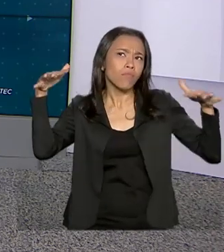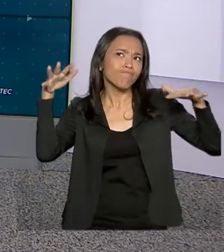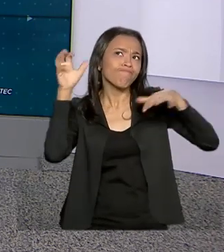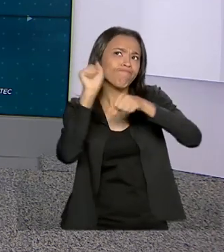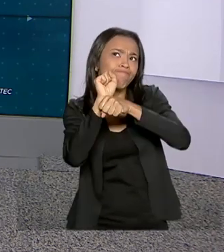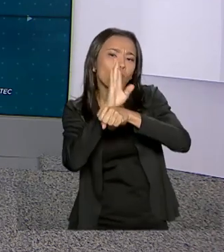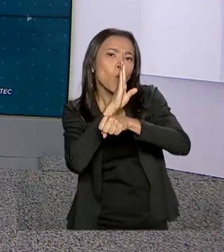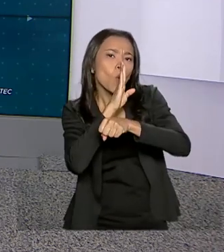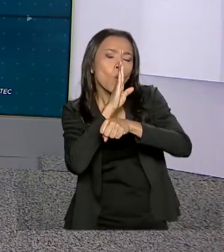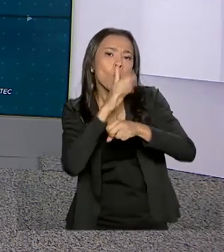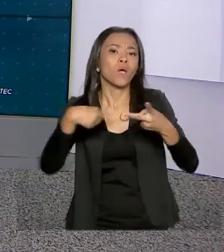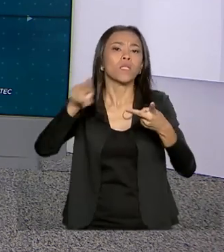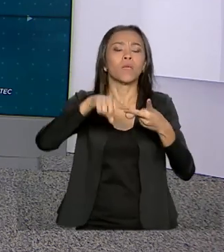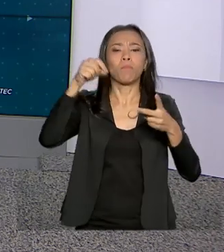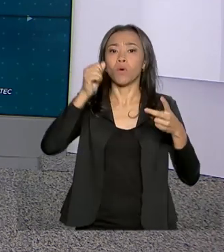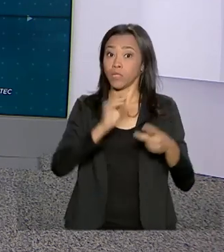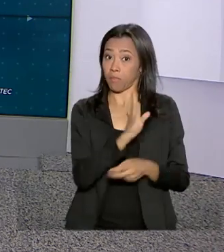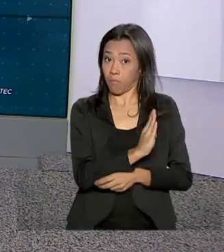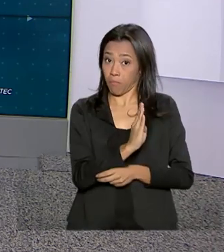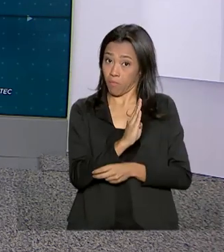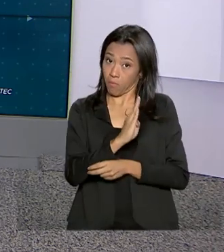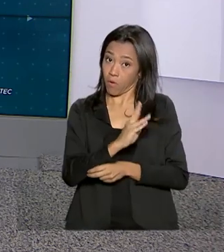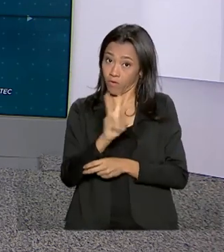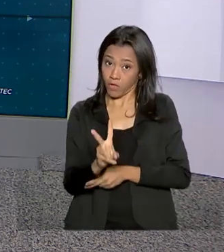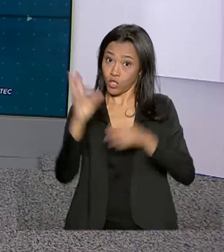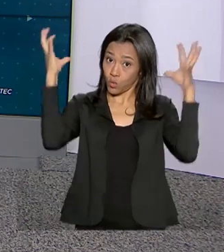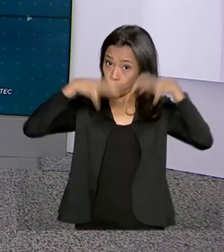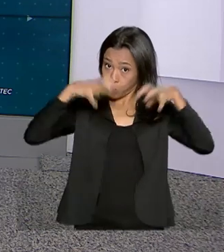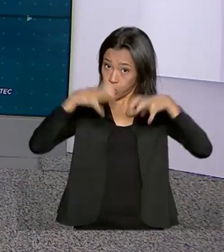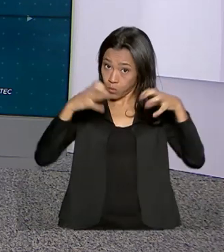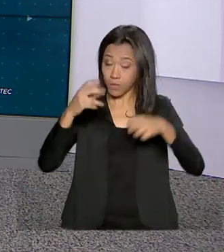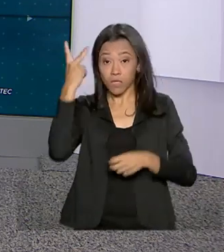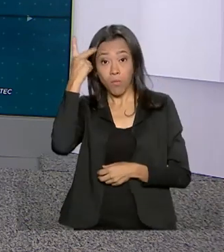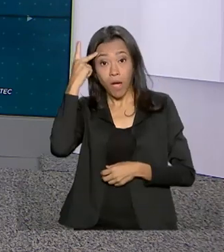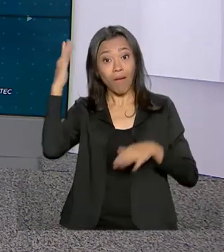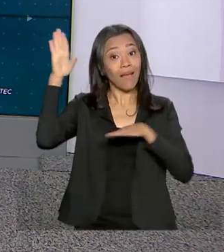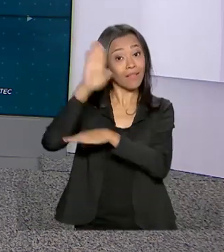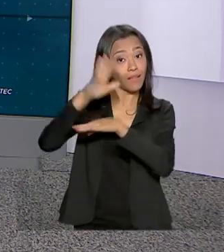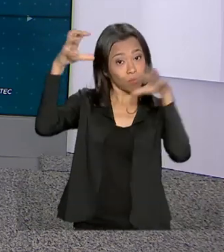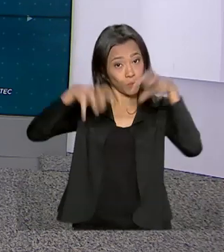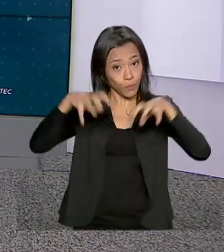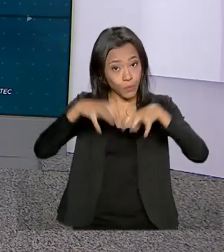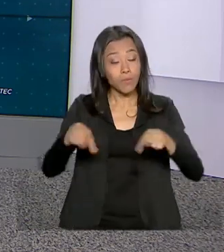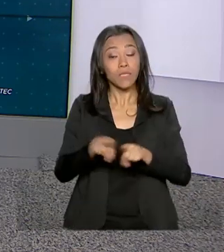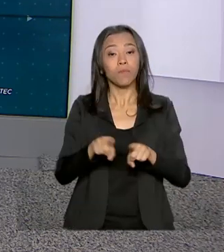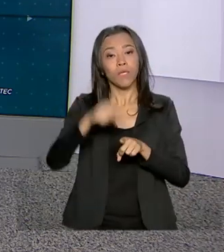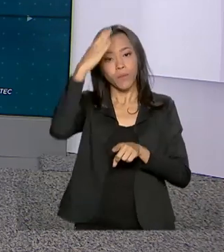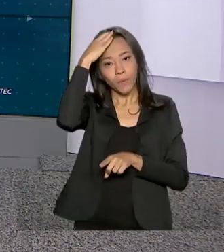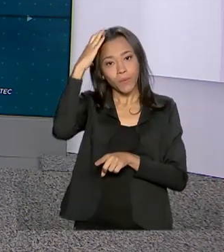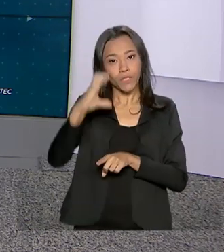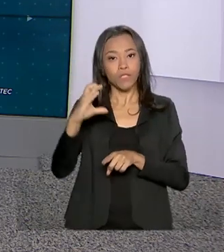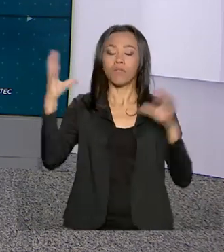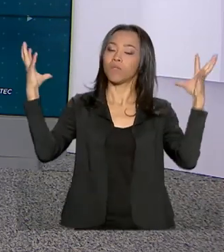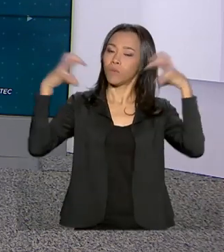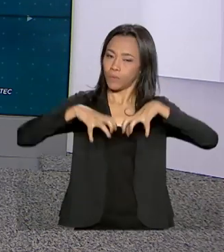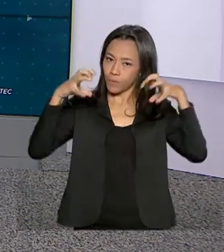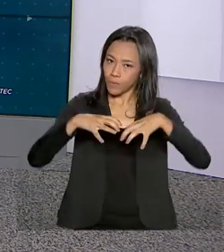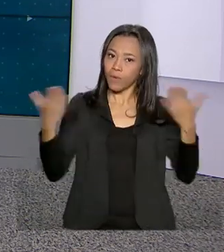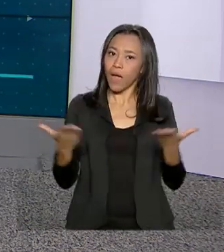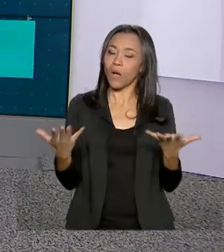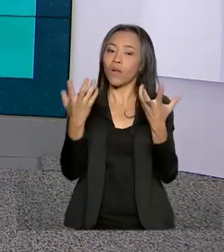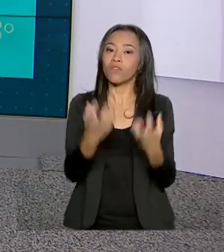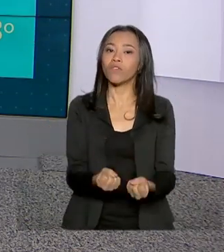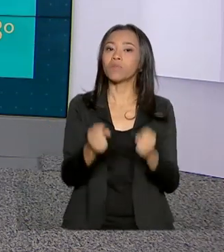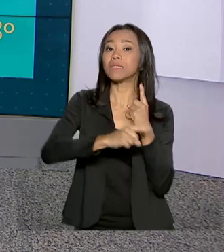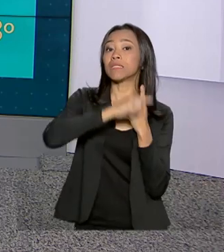nós temos pancadas de chuva. Em São Paulo vai ter chuva de tarde. E em Curitiba, nós temos também pancadas de chuva. Agora vamos